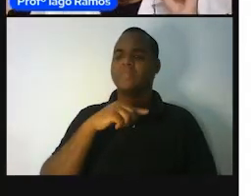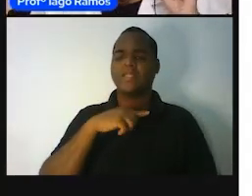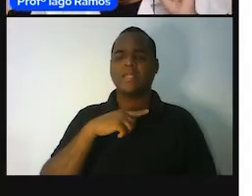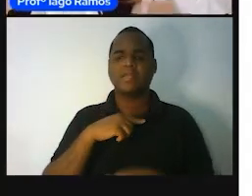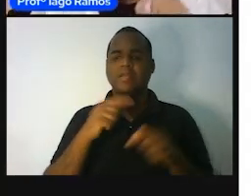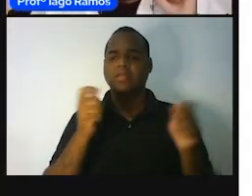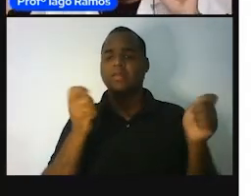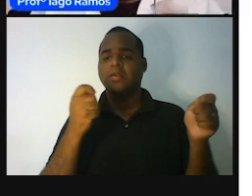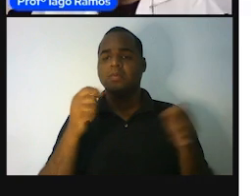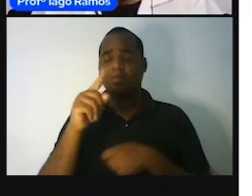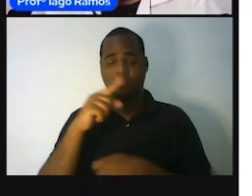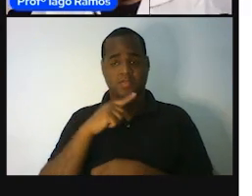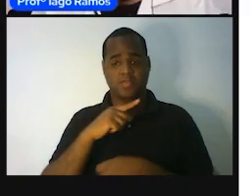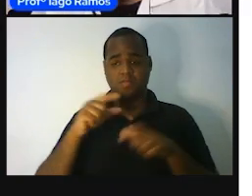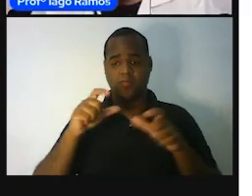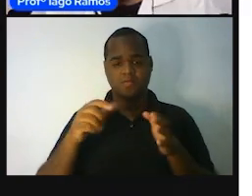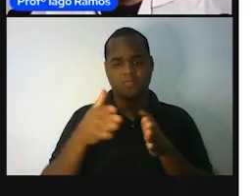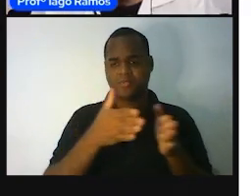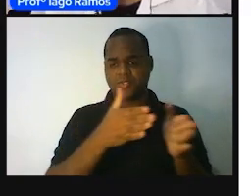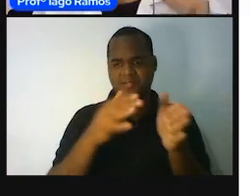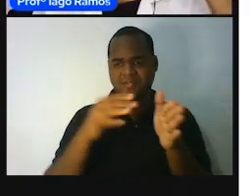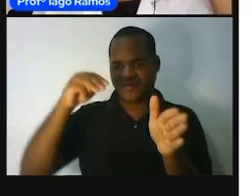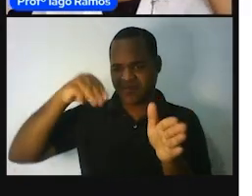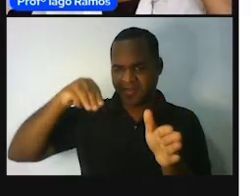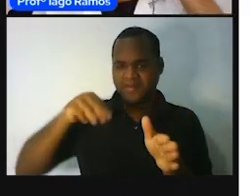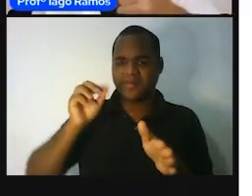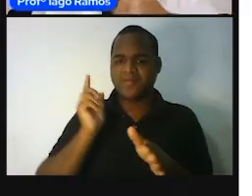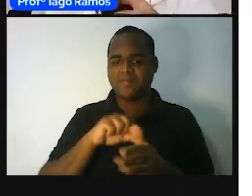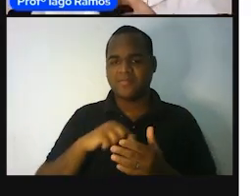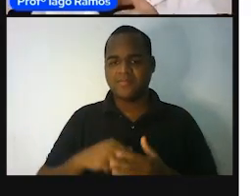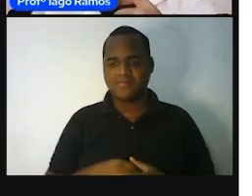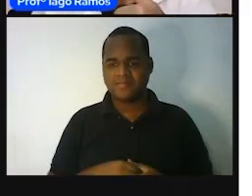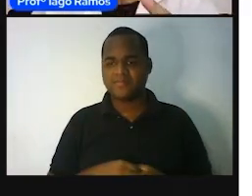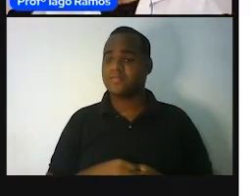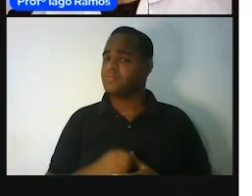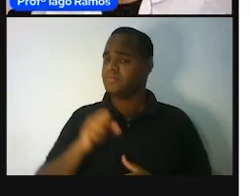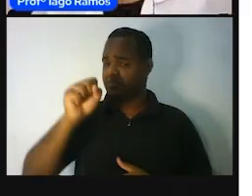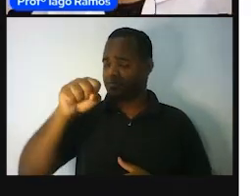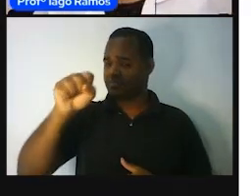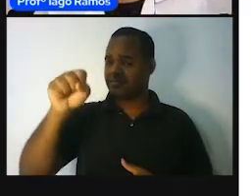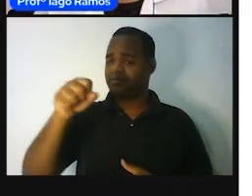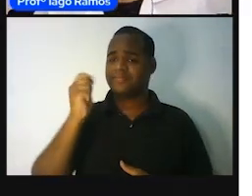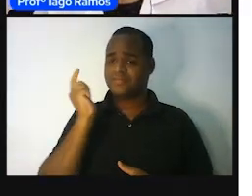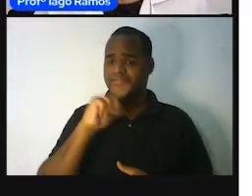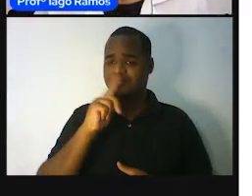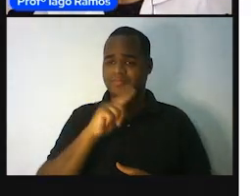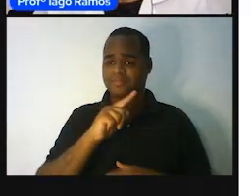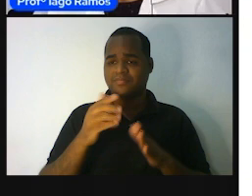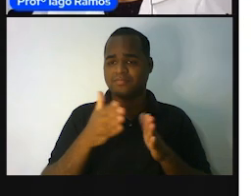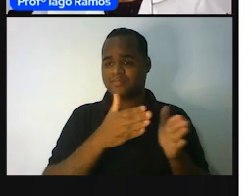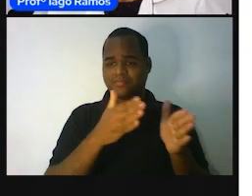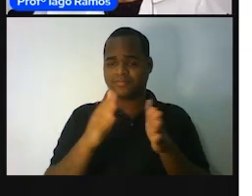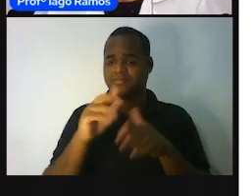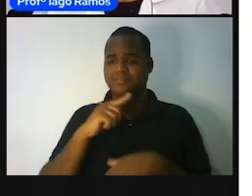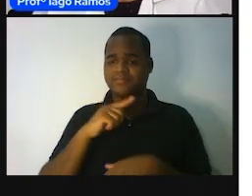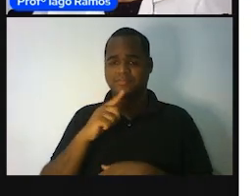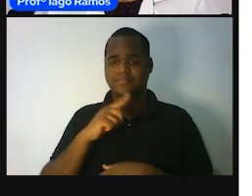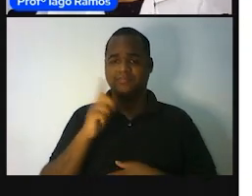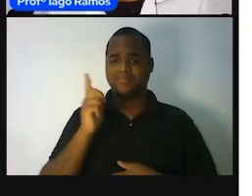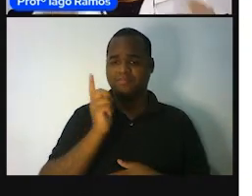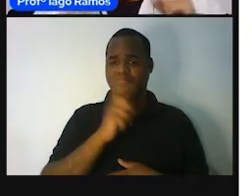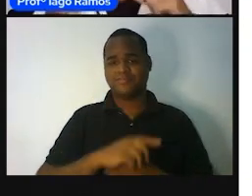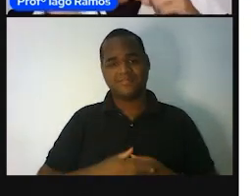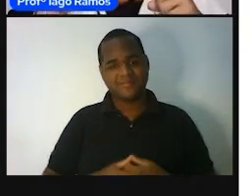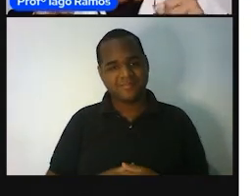medir uma estrada em metros? Enfim, dá para medir uma estrada em metros? O professor